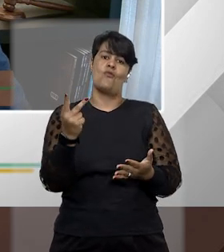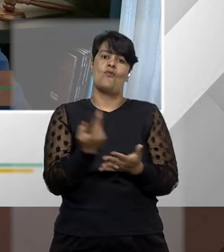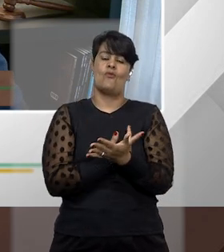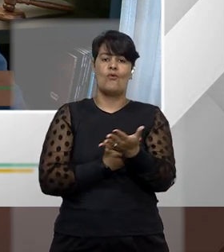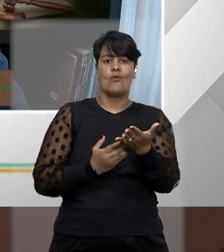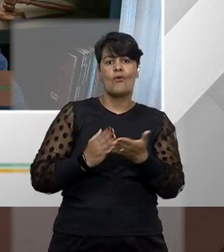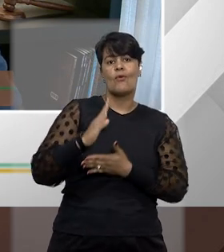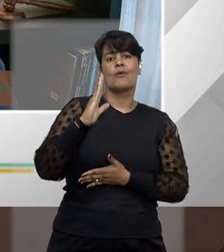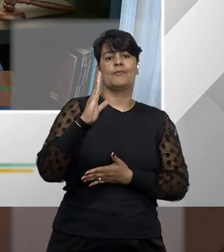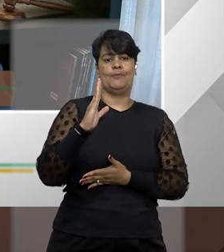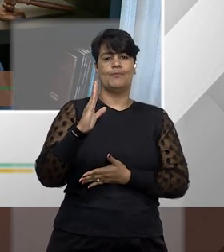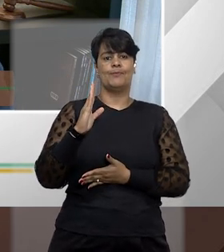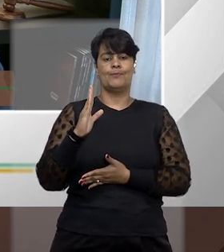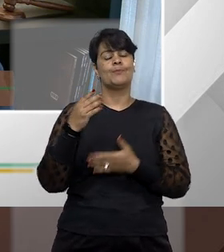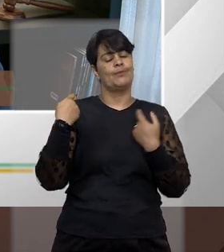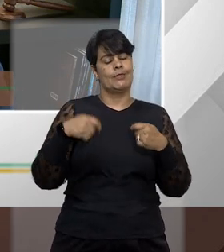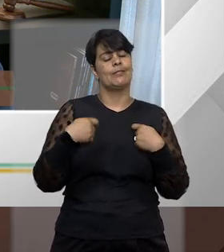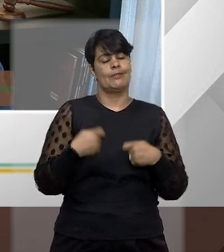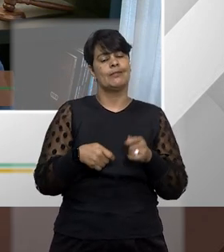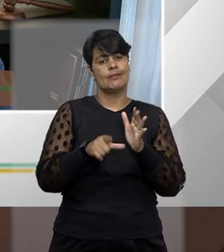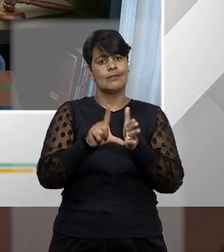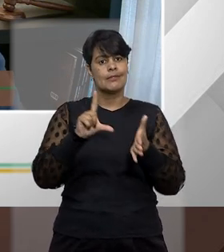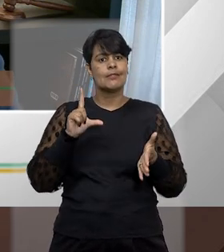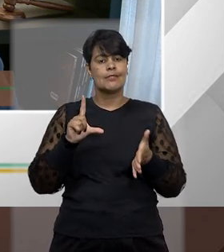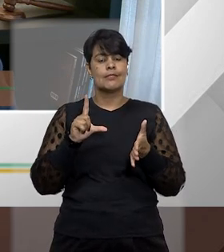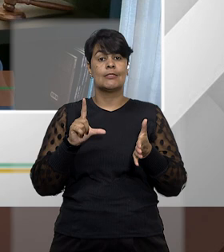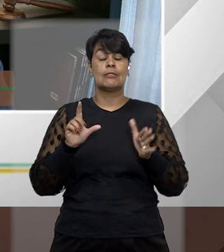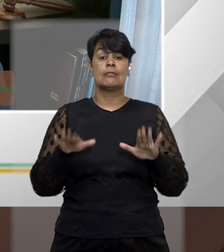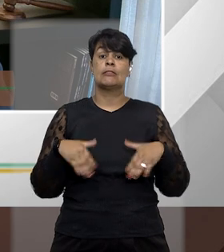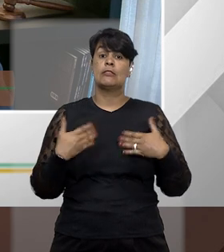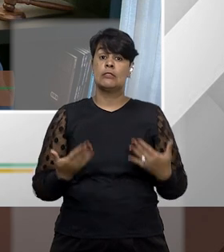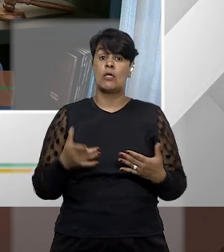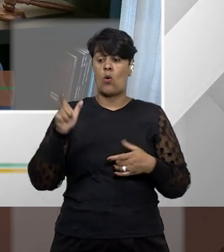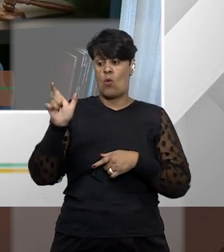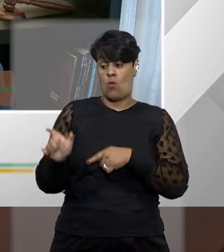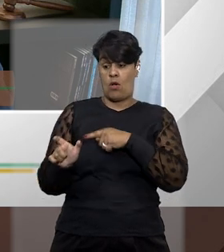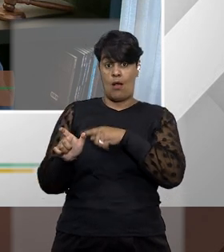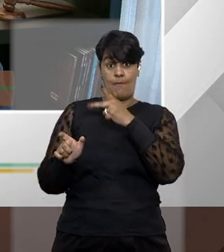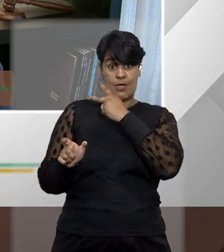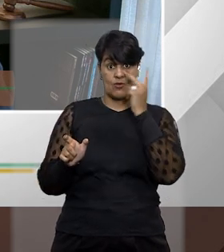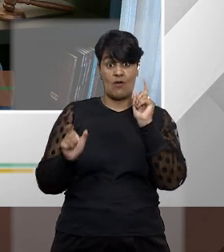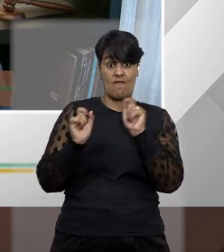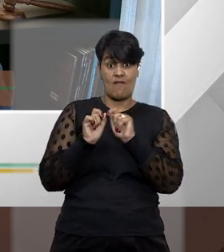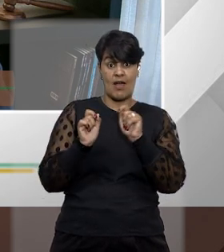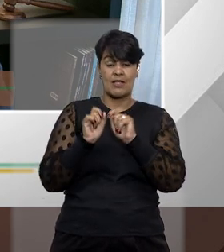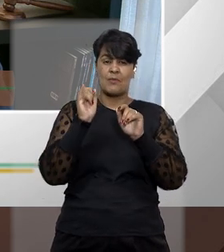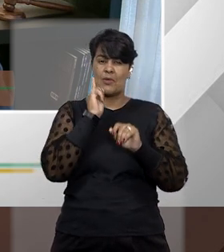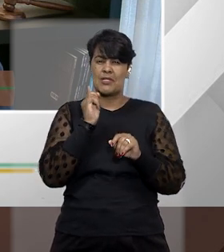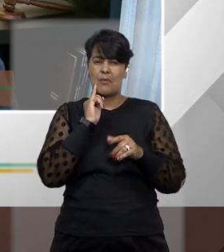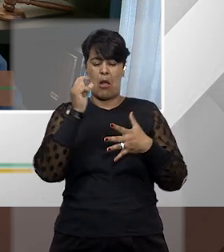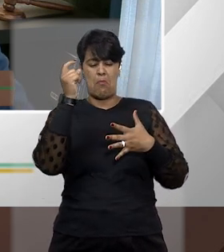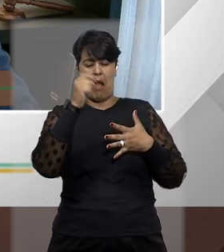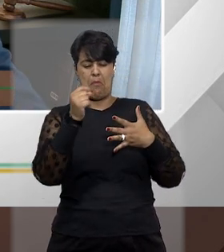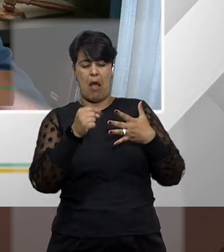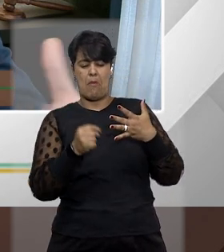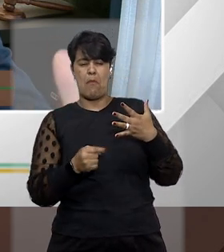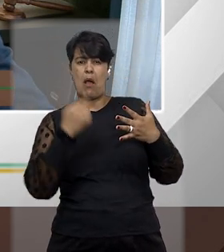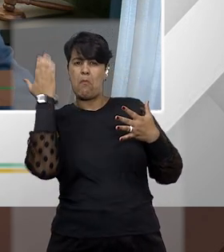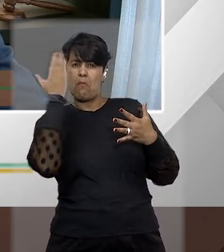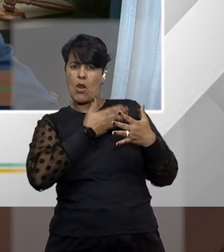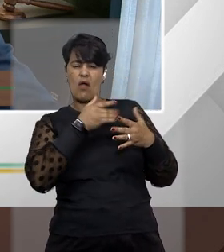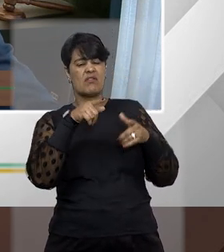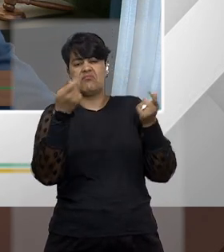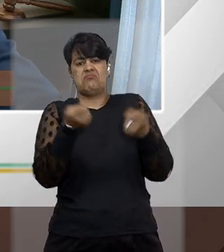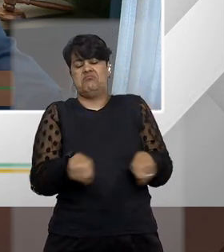de segurança, ele já tem que trazer toda a documentação, de forma que é vedado de lação provatória. Não se pode